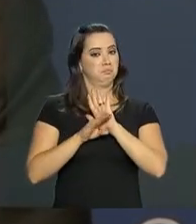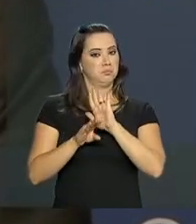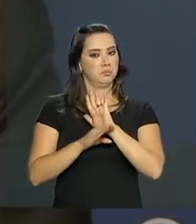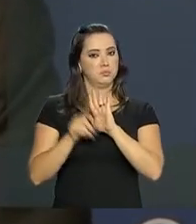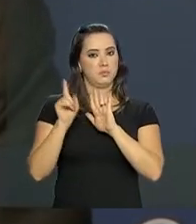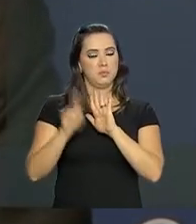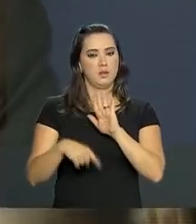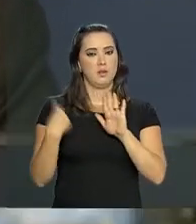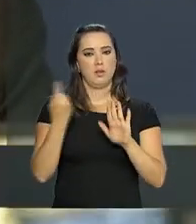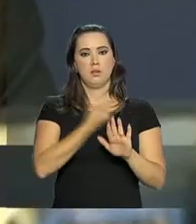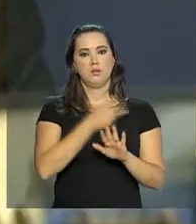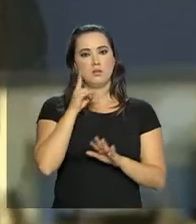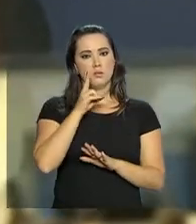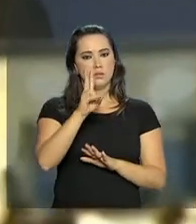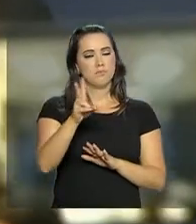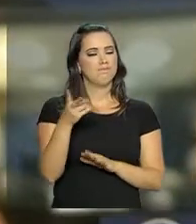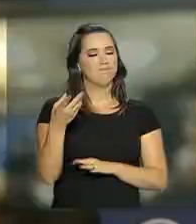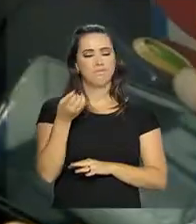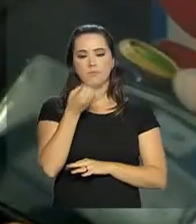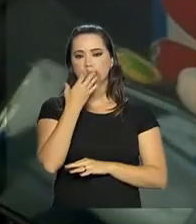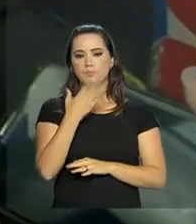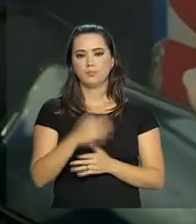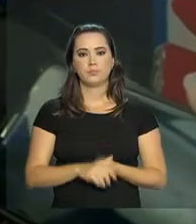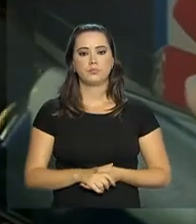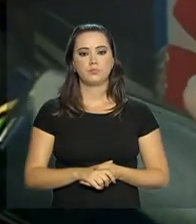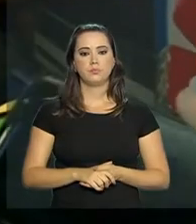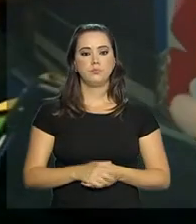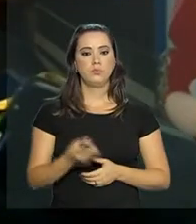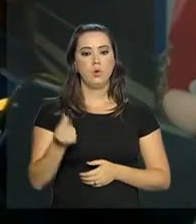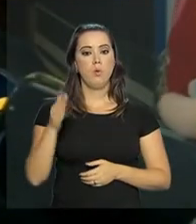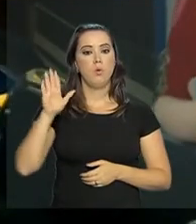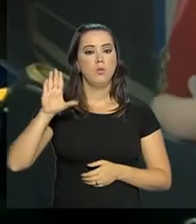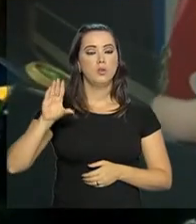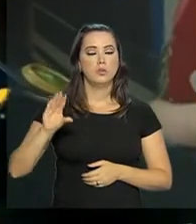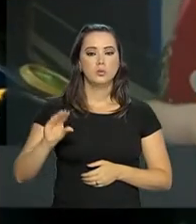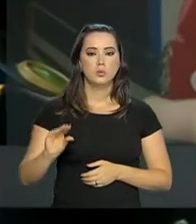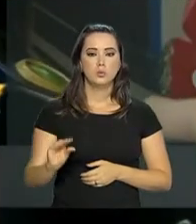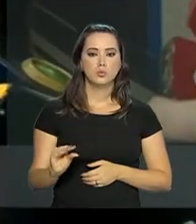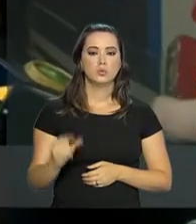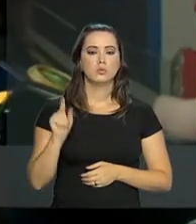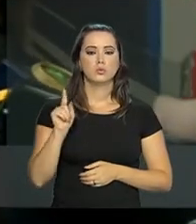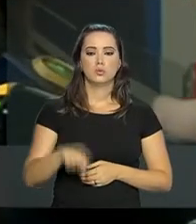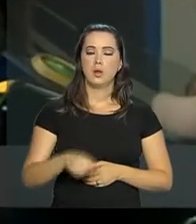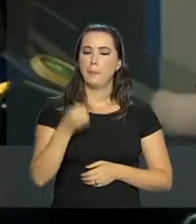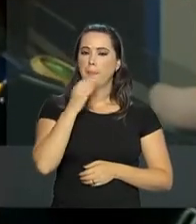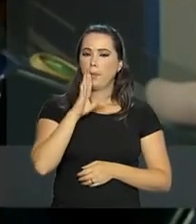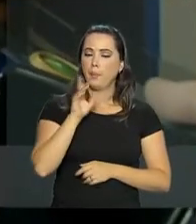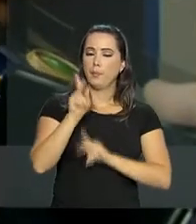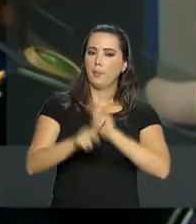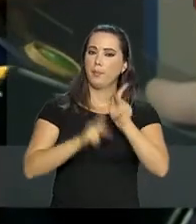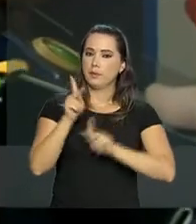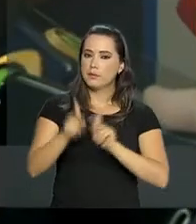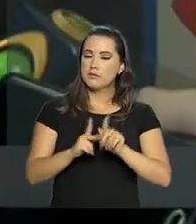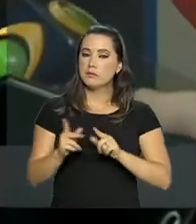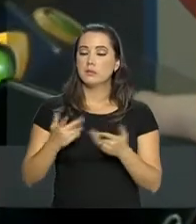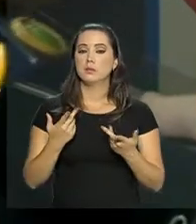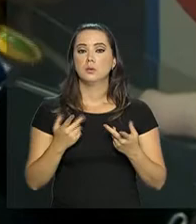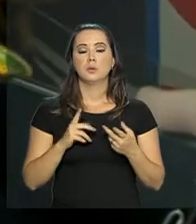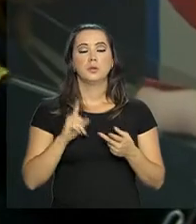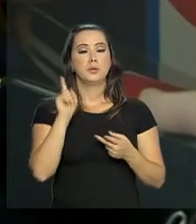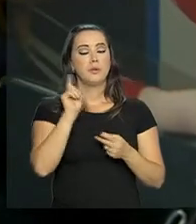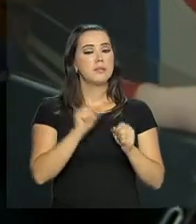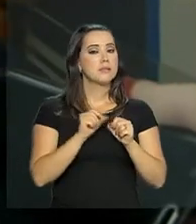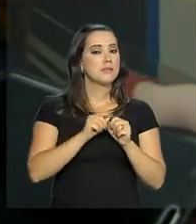ao nosso ver, muito interessante. O deságio vai beneficiar a população, vai